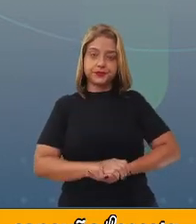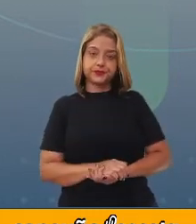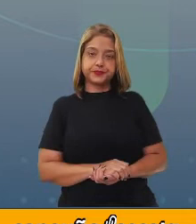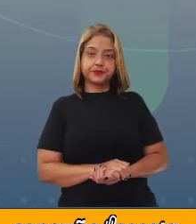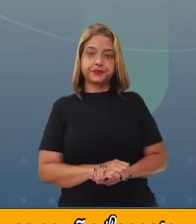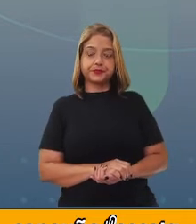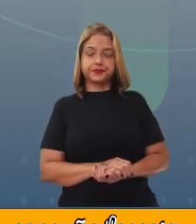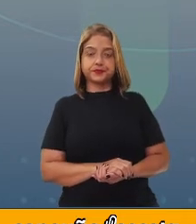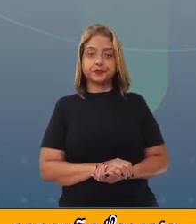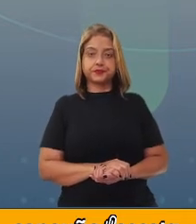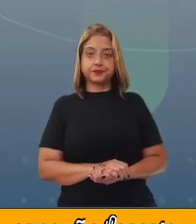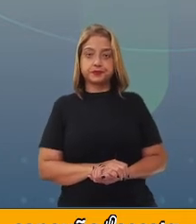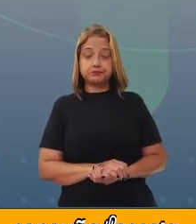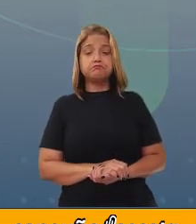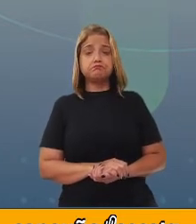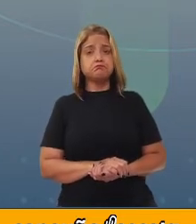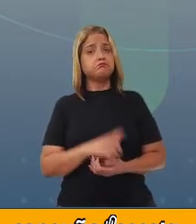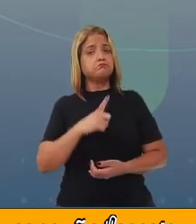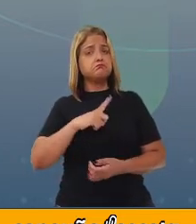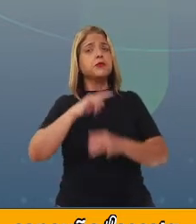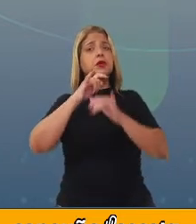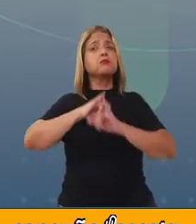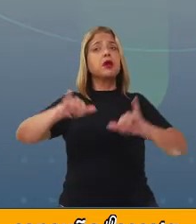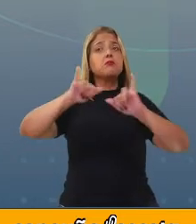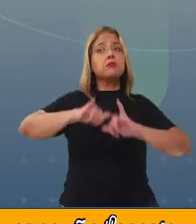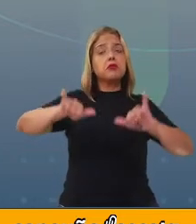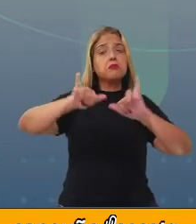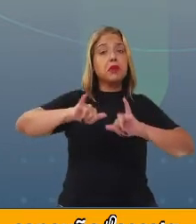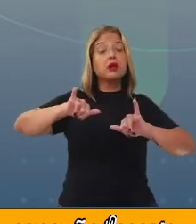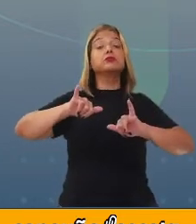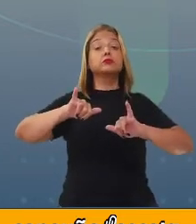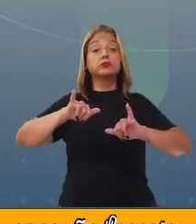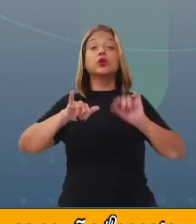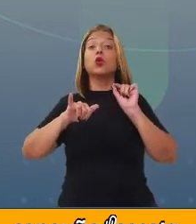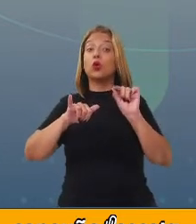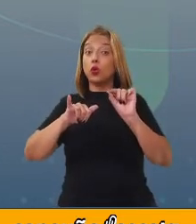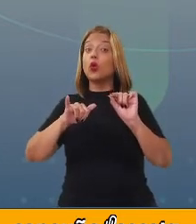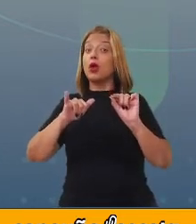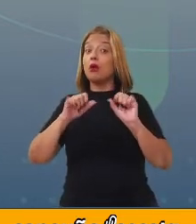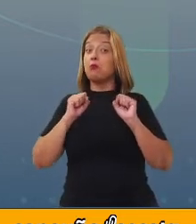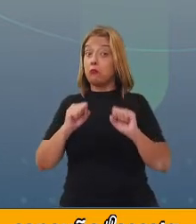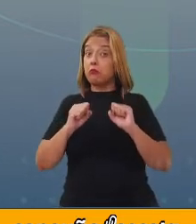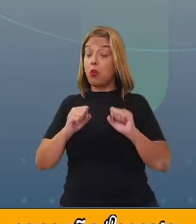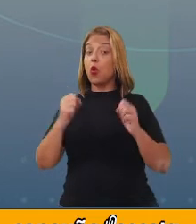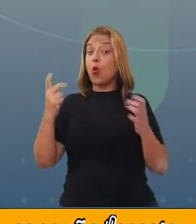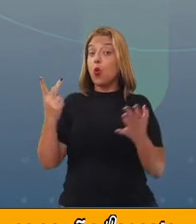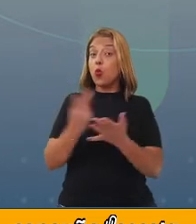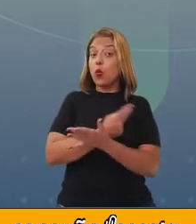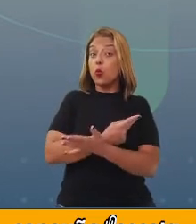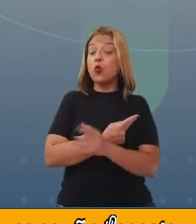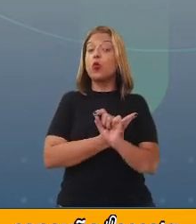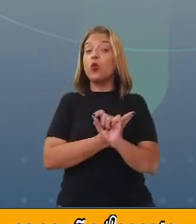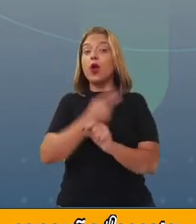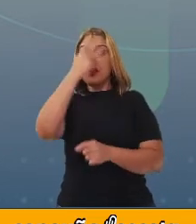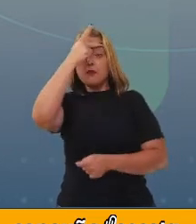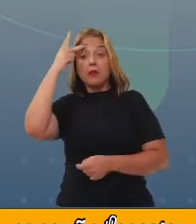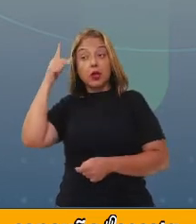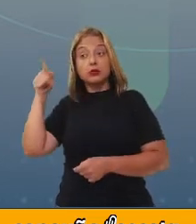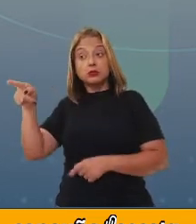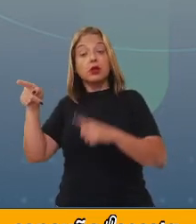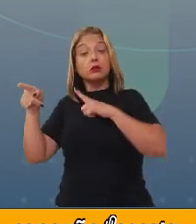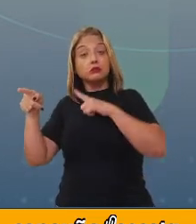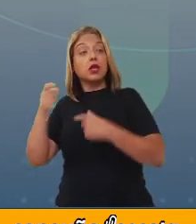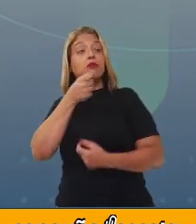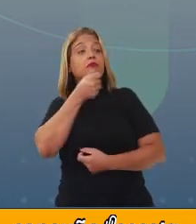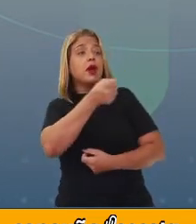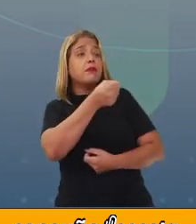E, no decorrer de uma notícia, pode ser que alguém dê uma entrevista a